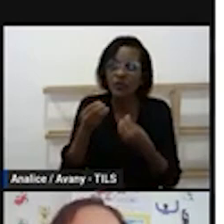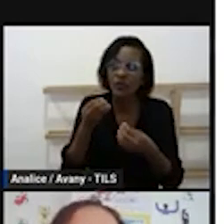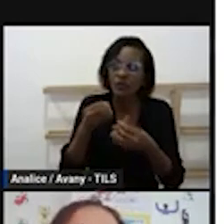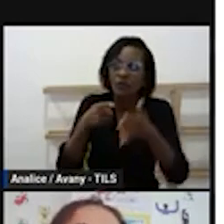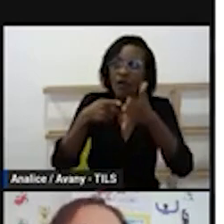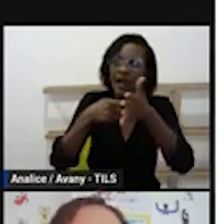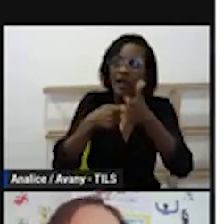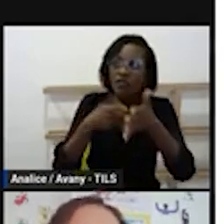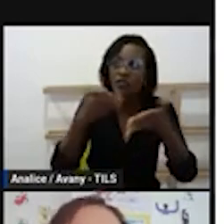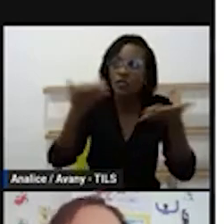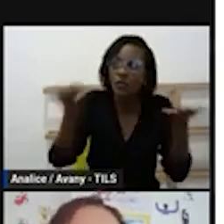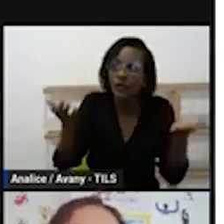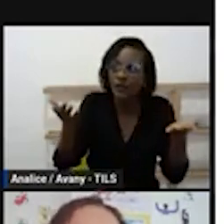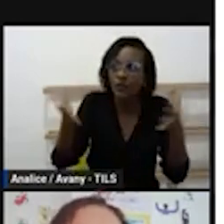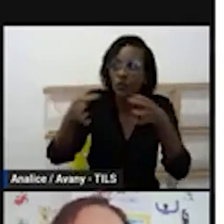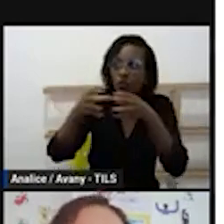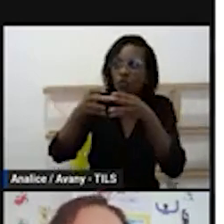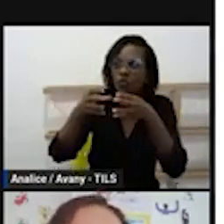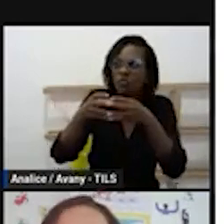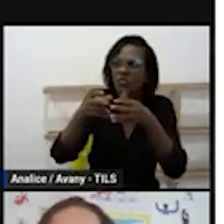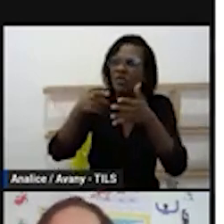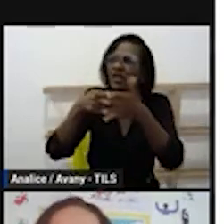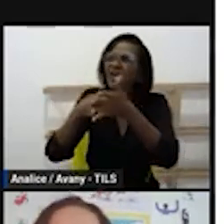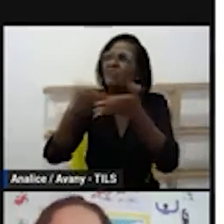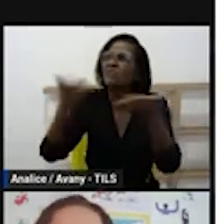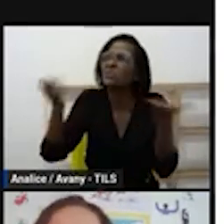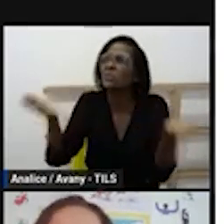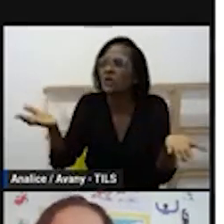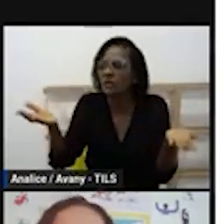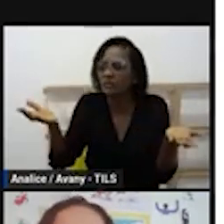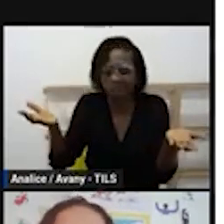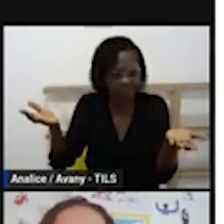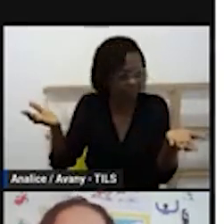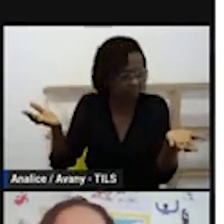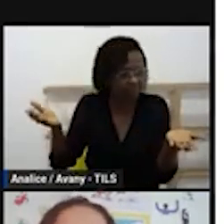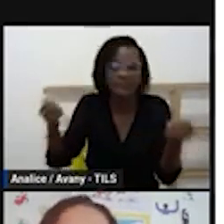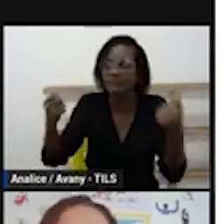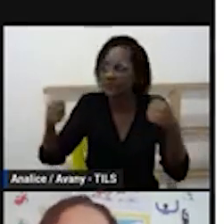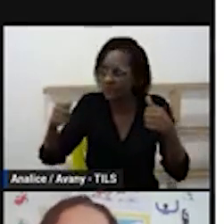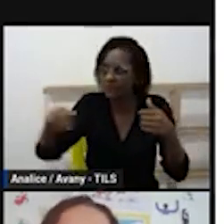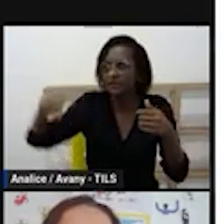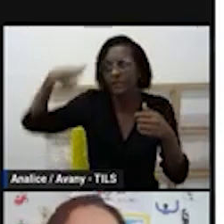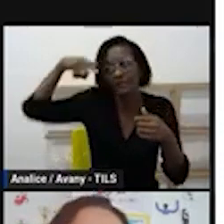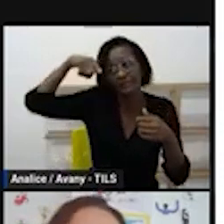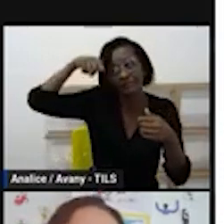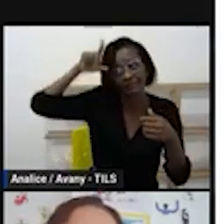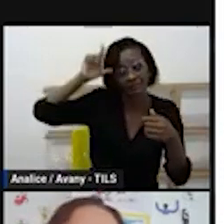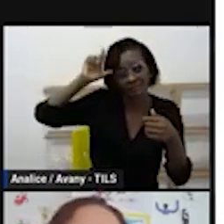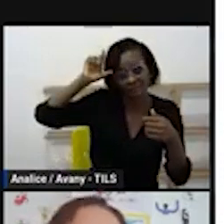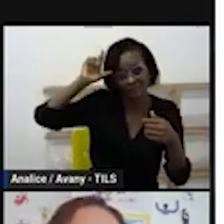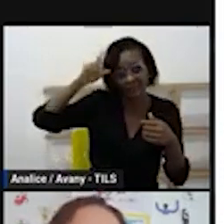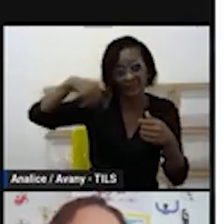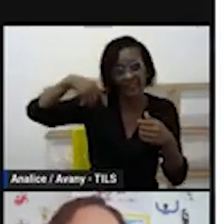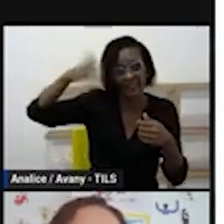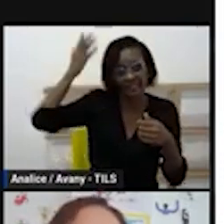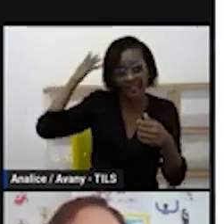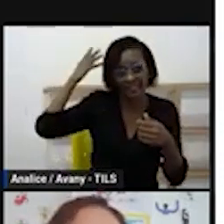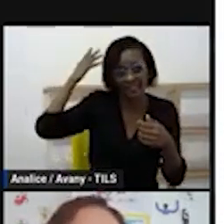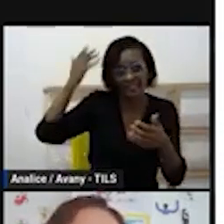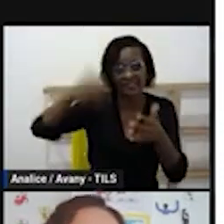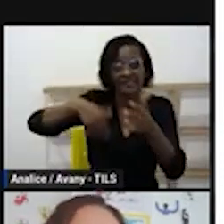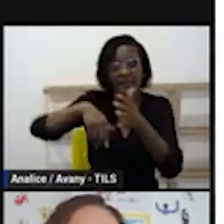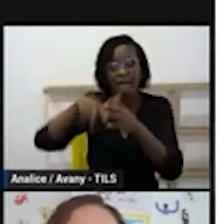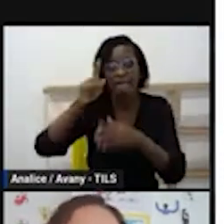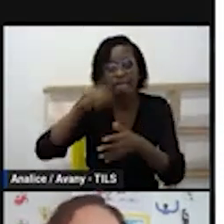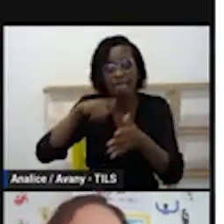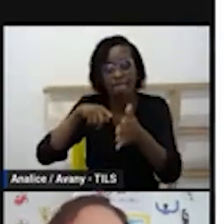vocês vão elecar quais campos de experiência vão estar sendo necessários para o alcance daqueles objetivos de